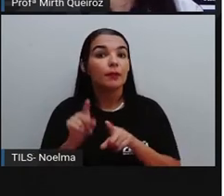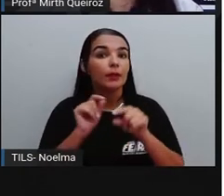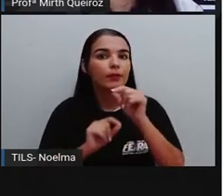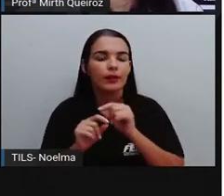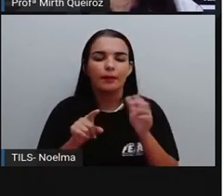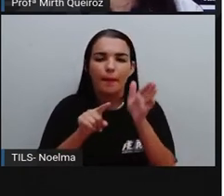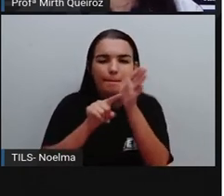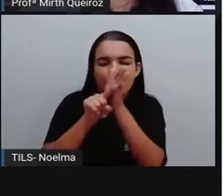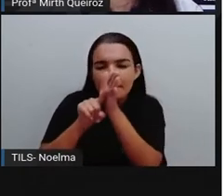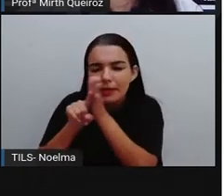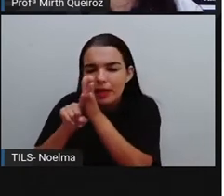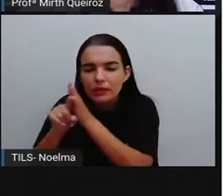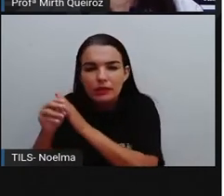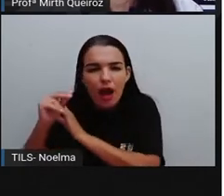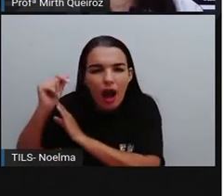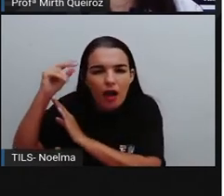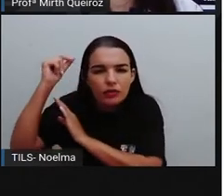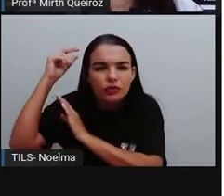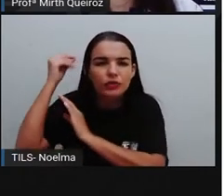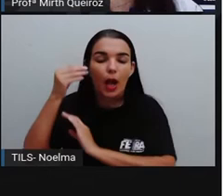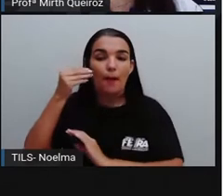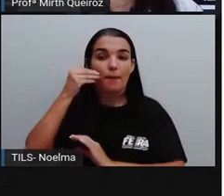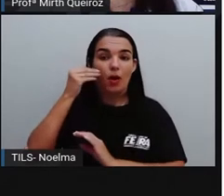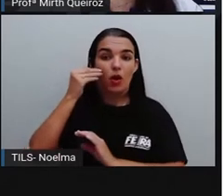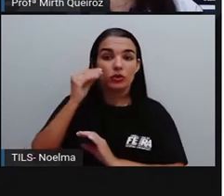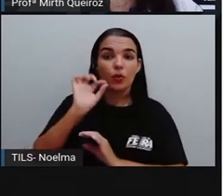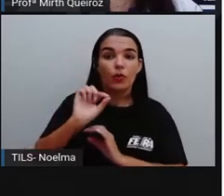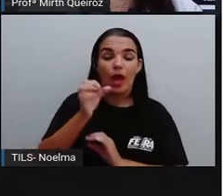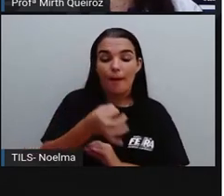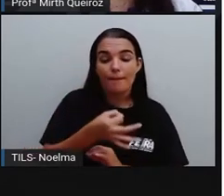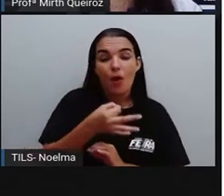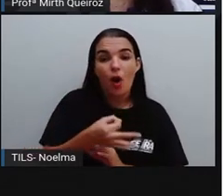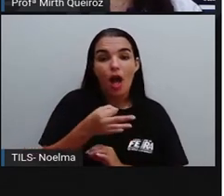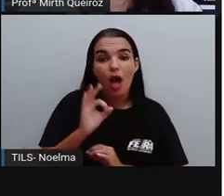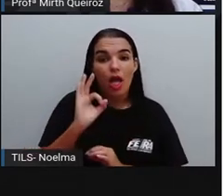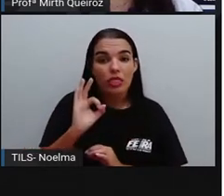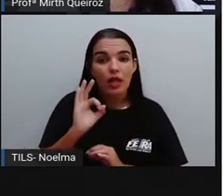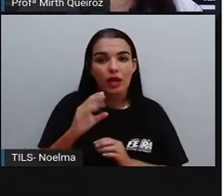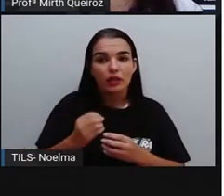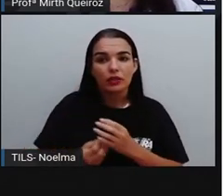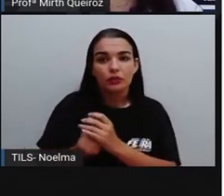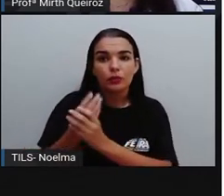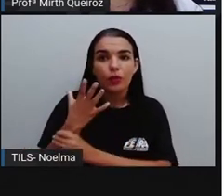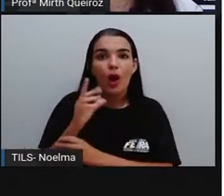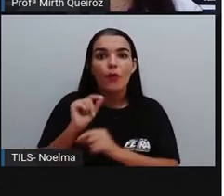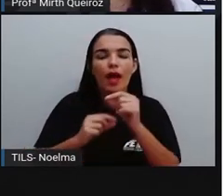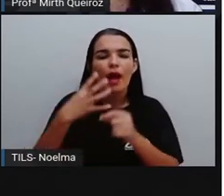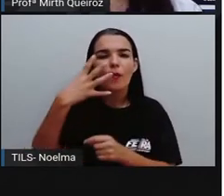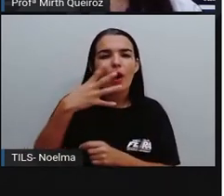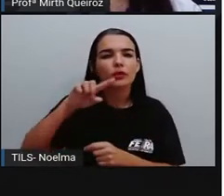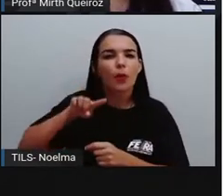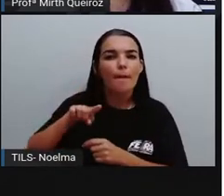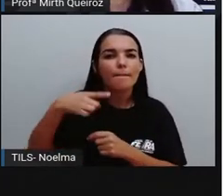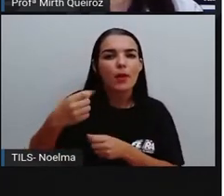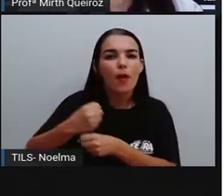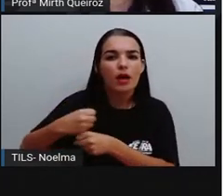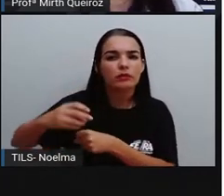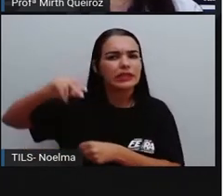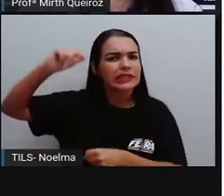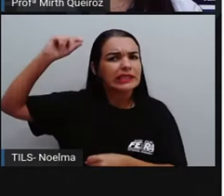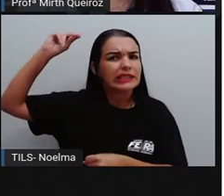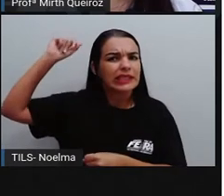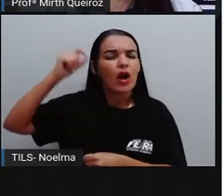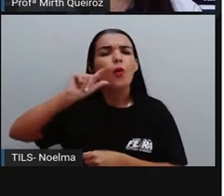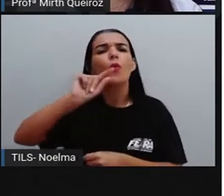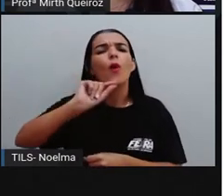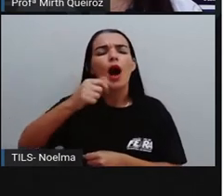arqueológicas indicam que as moedas, elas surgiram há quase 4 mil anos. 2